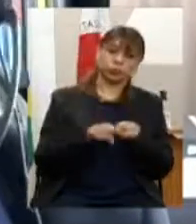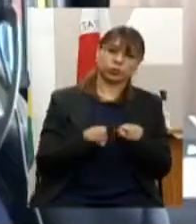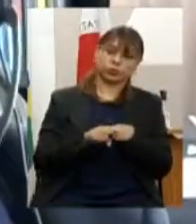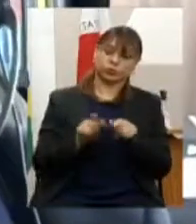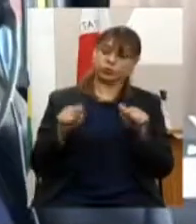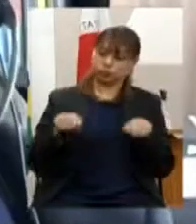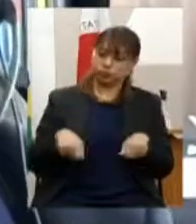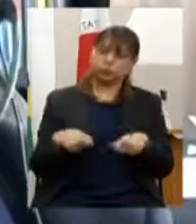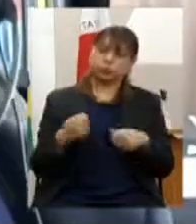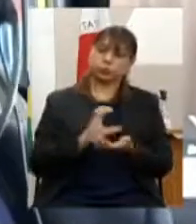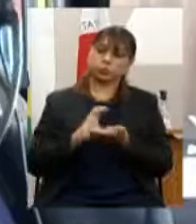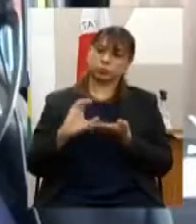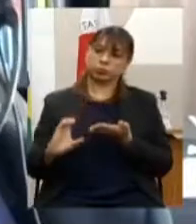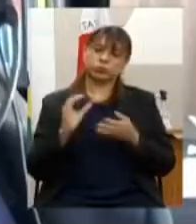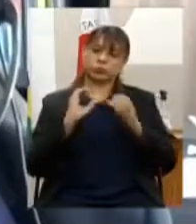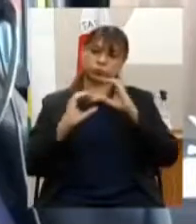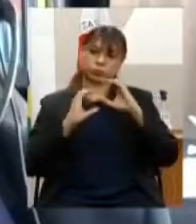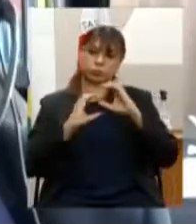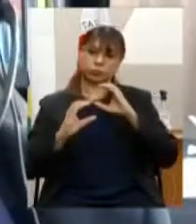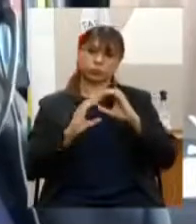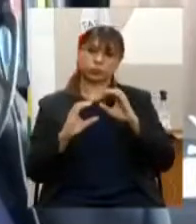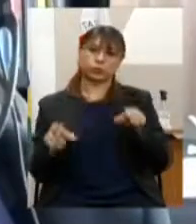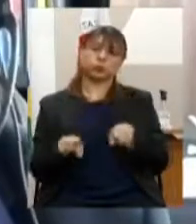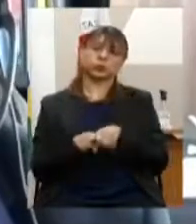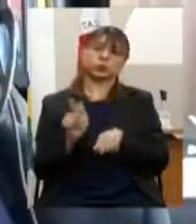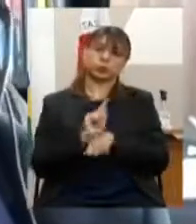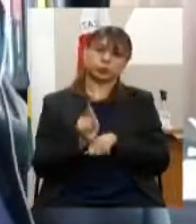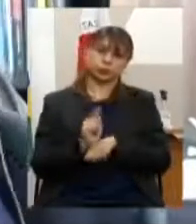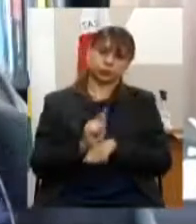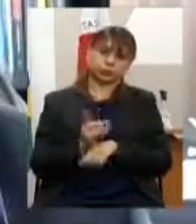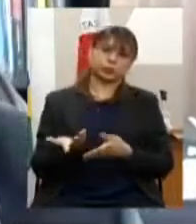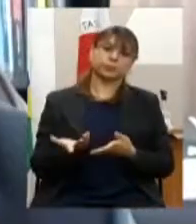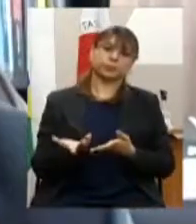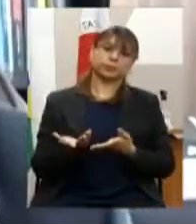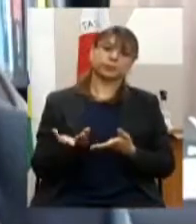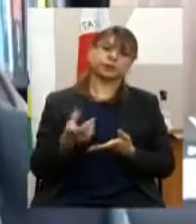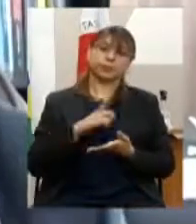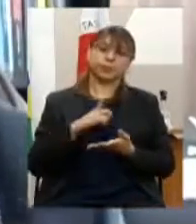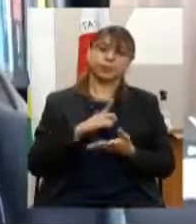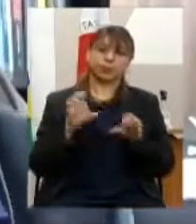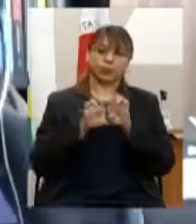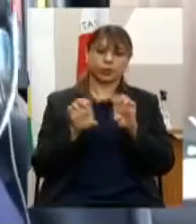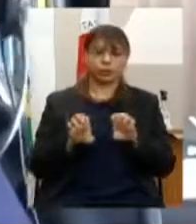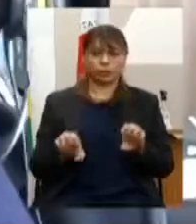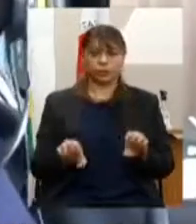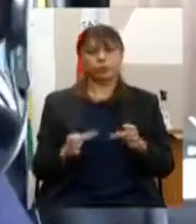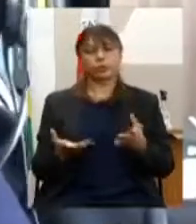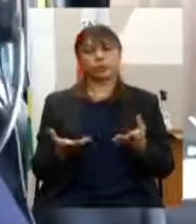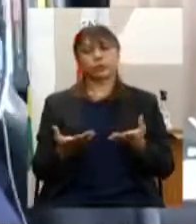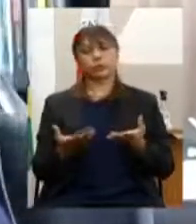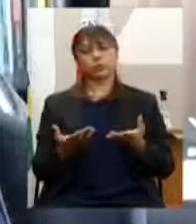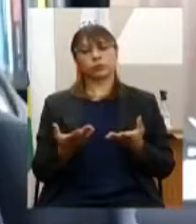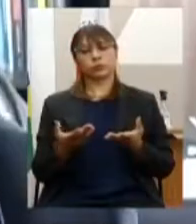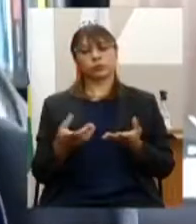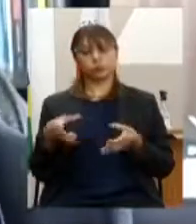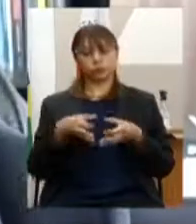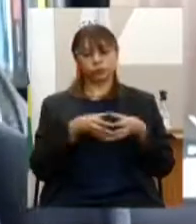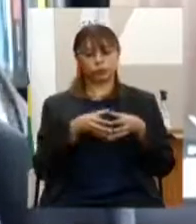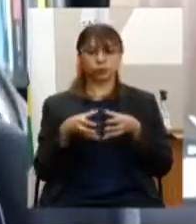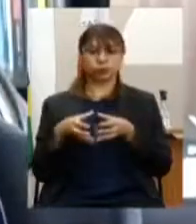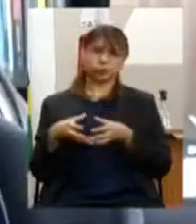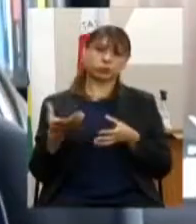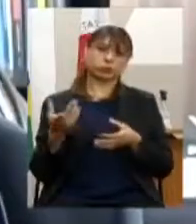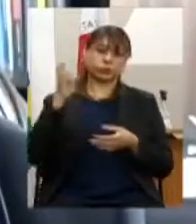comunicação e gerência executiva visando a estruturação das bases de produção cultural de grupos e agentes